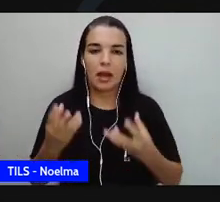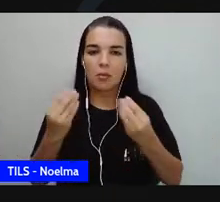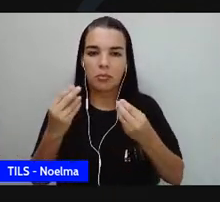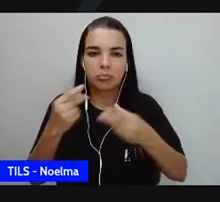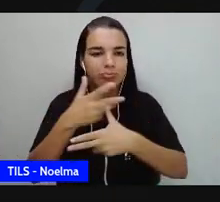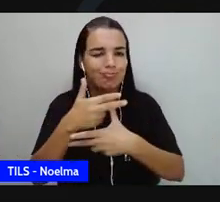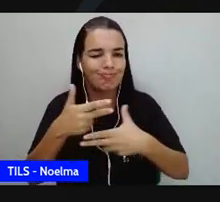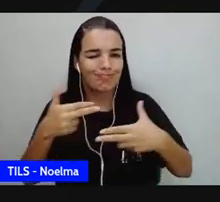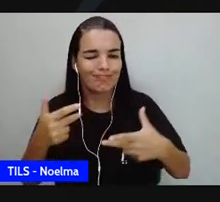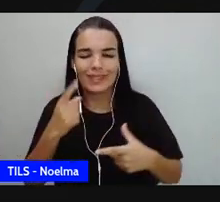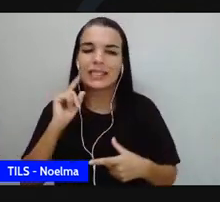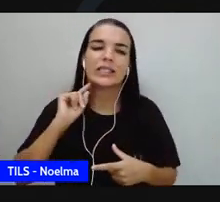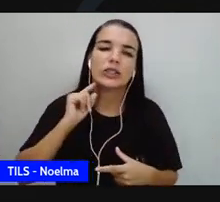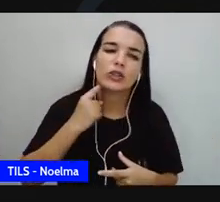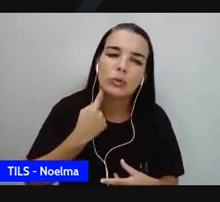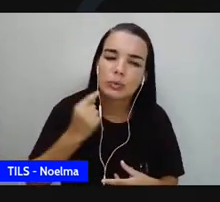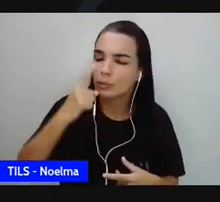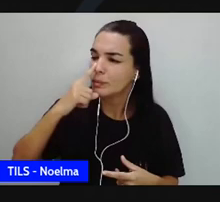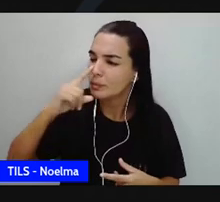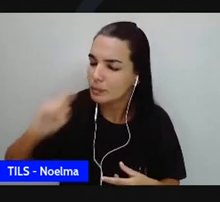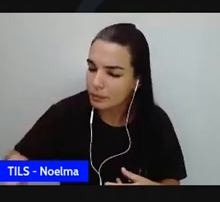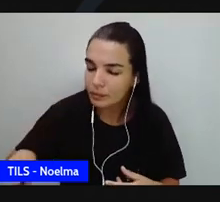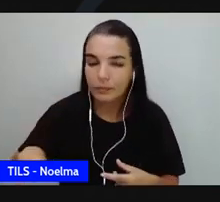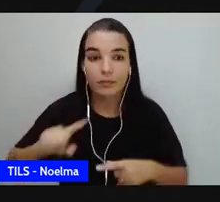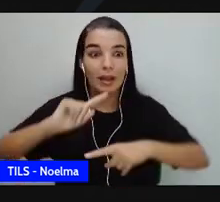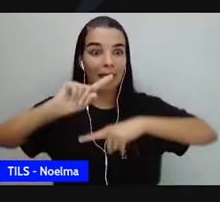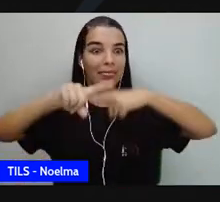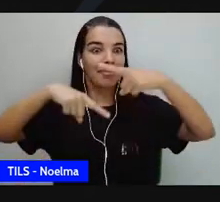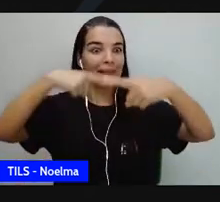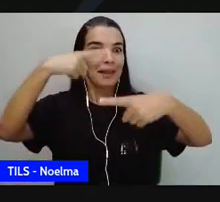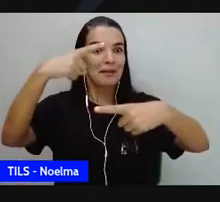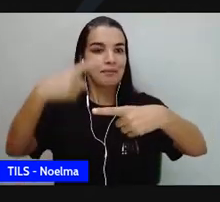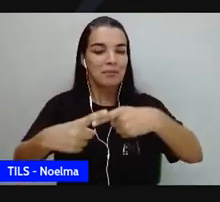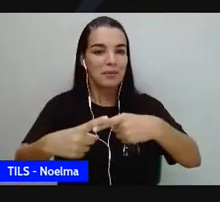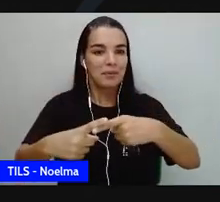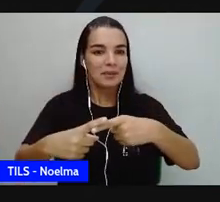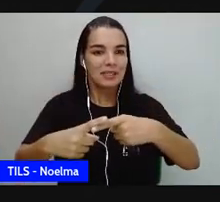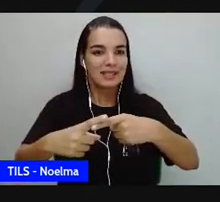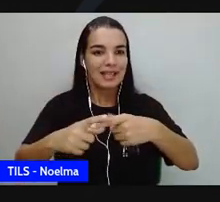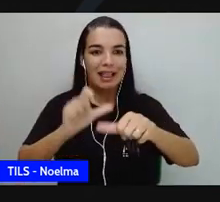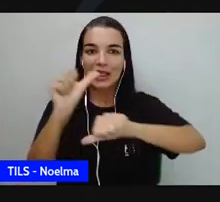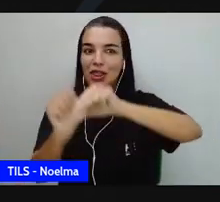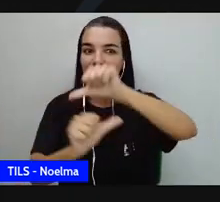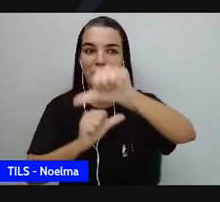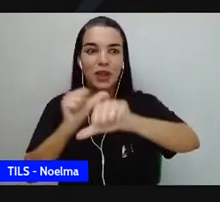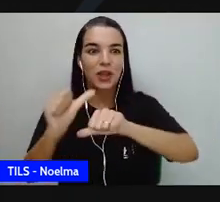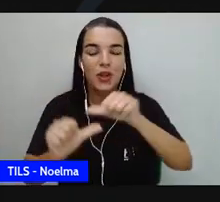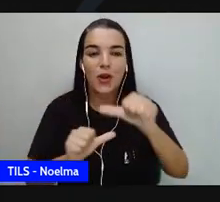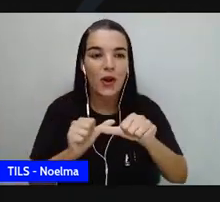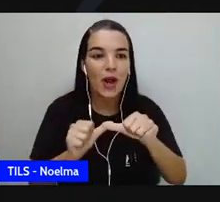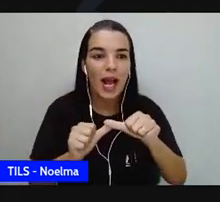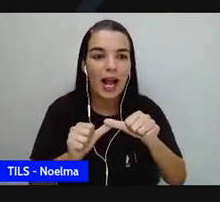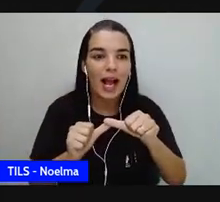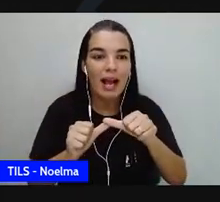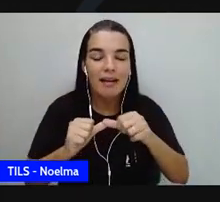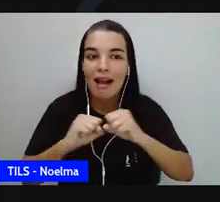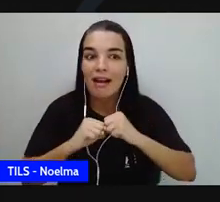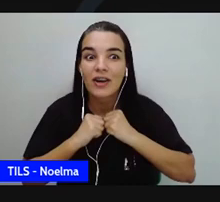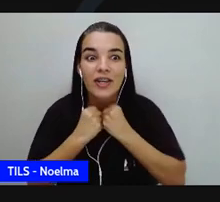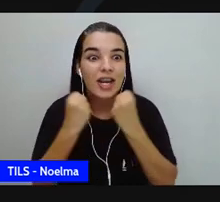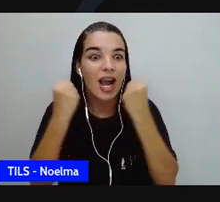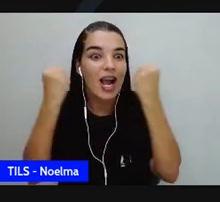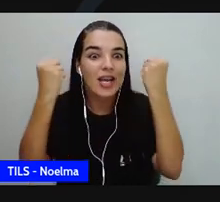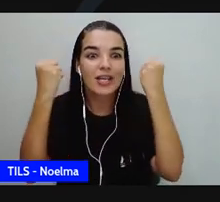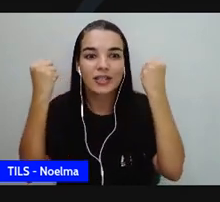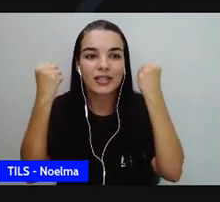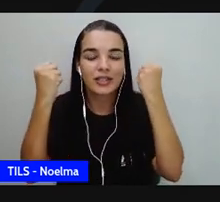e depois se torna a grande escritora internacional. Olha o que a Pró botou